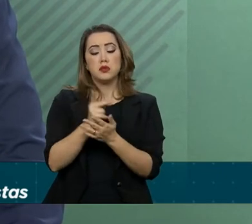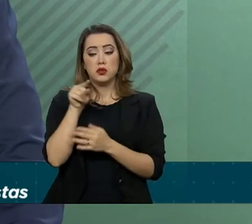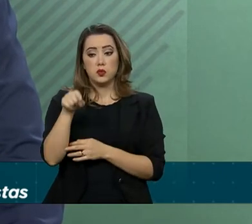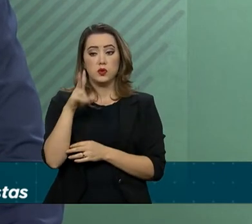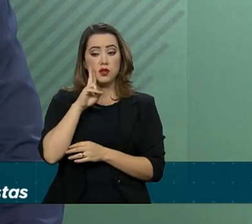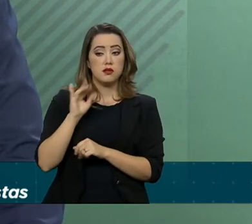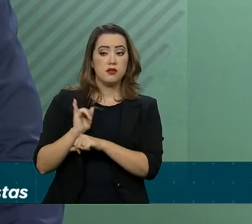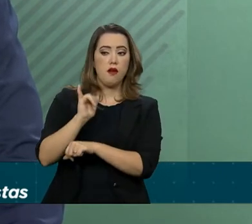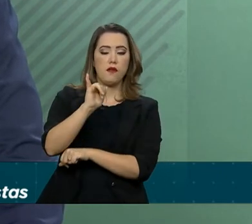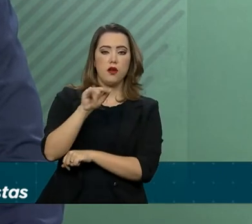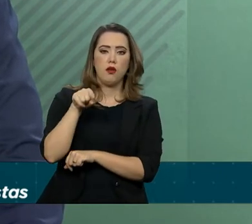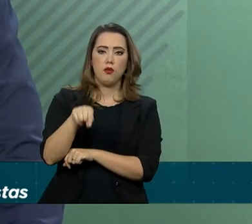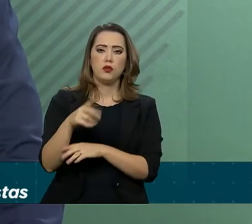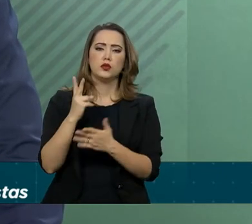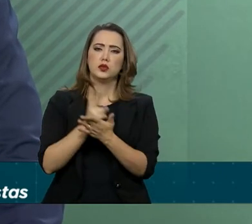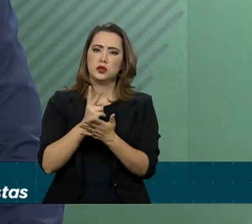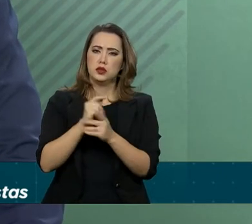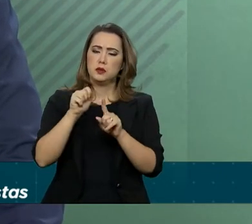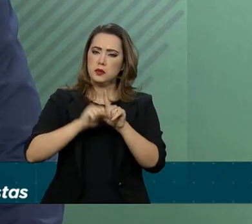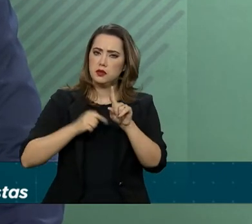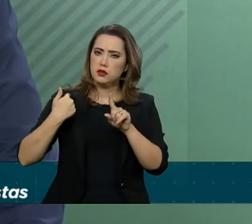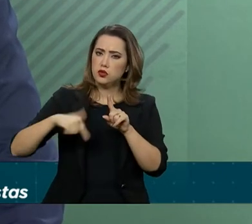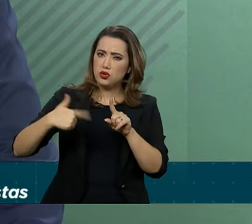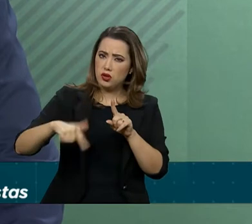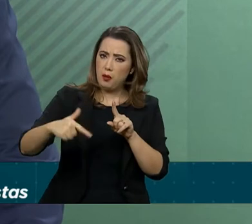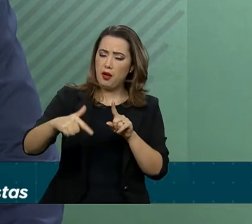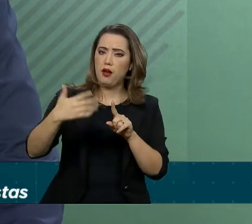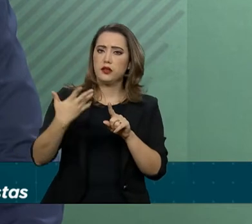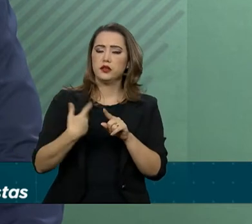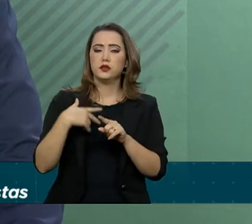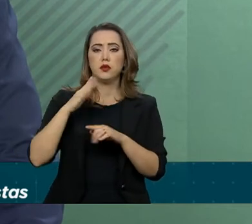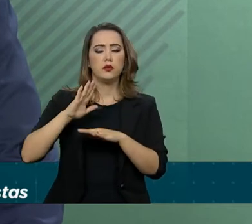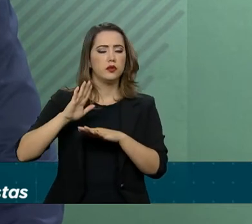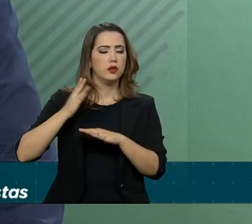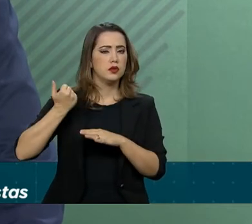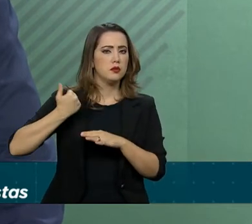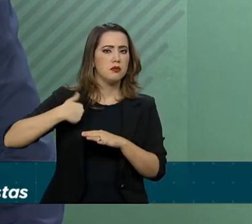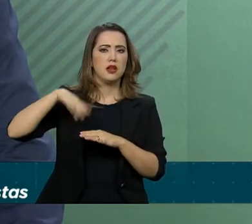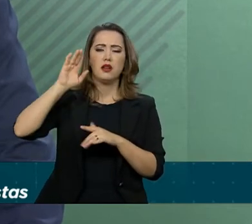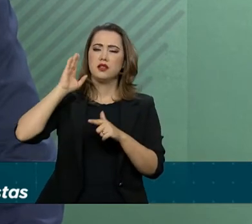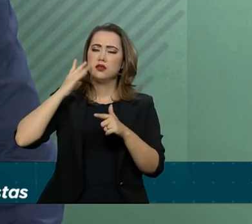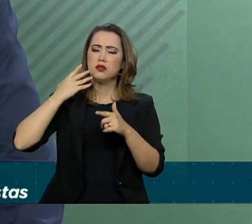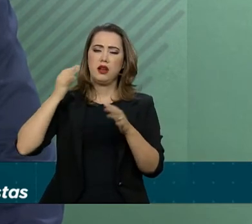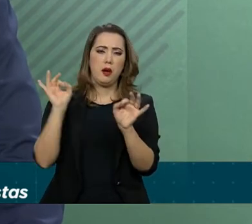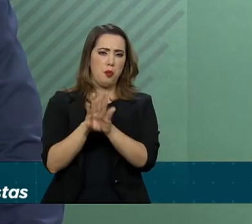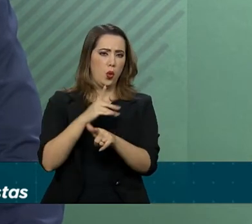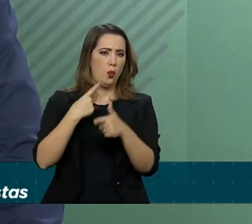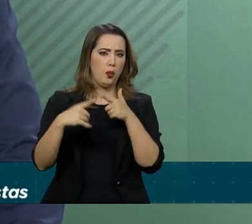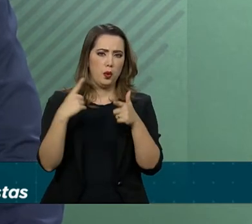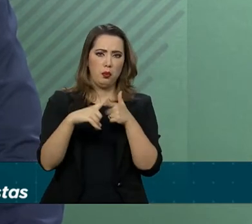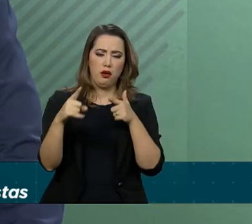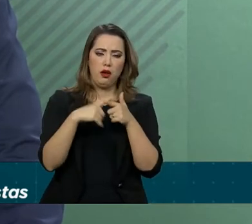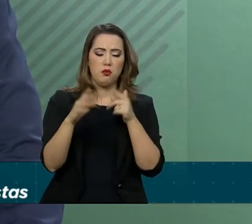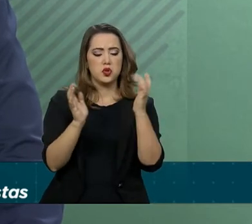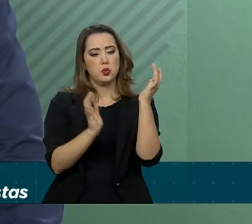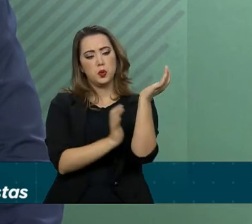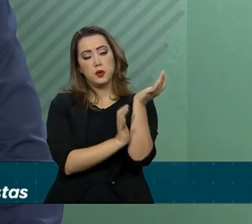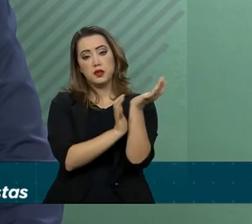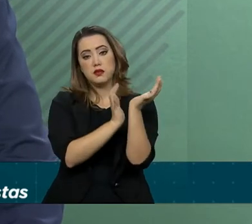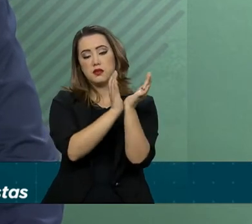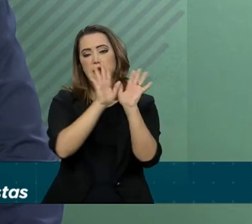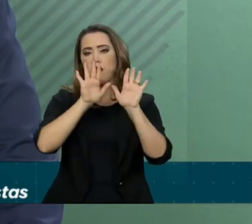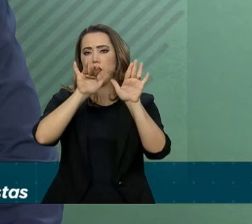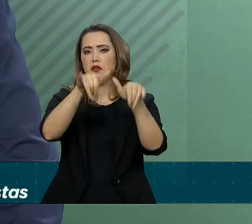aeronaves. Nesses meses de atuação, foram superados entraves burocráticos e finalizada a